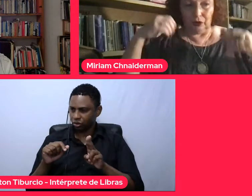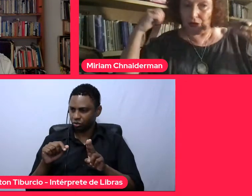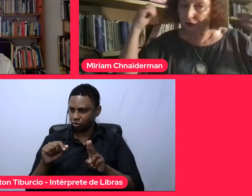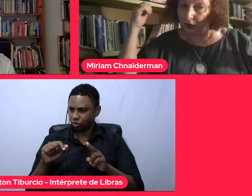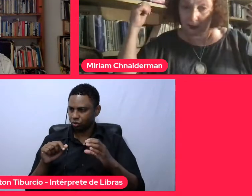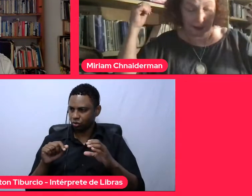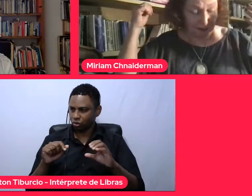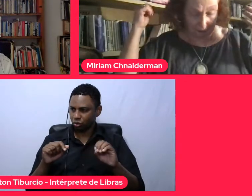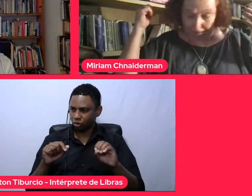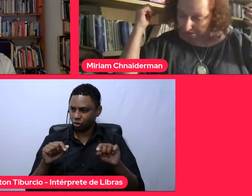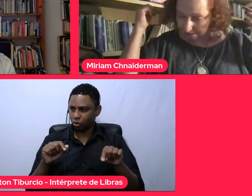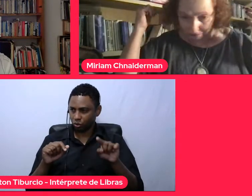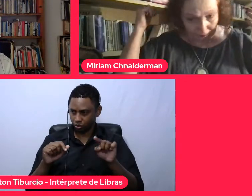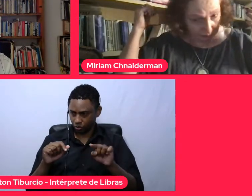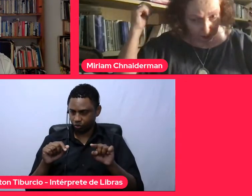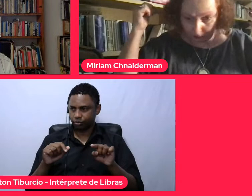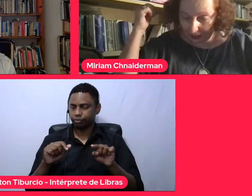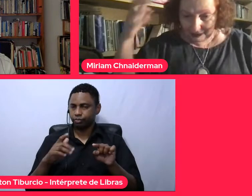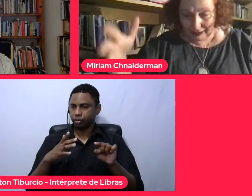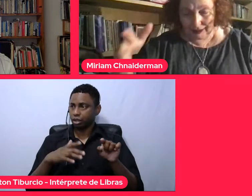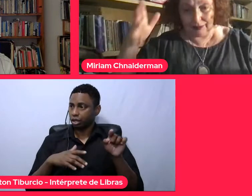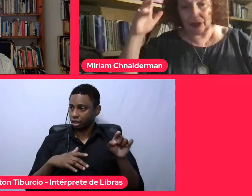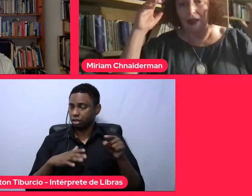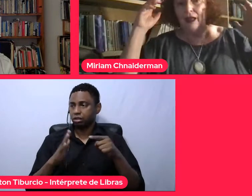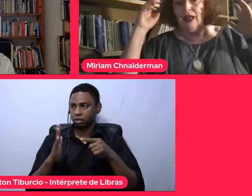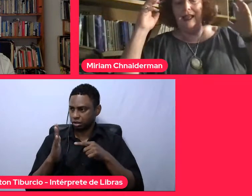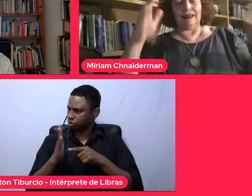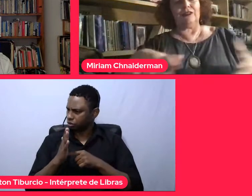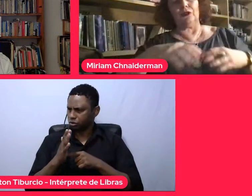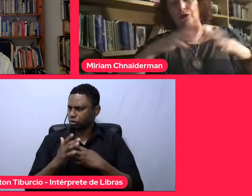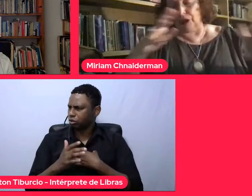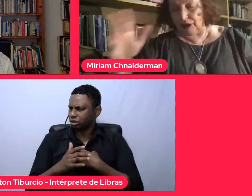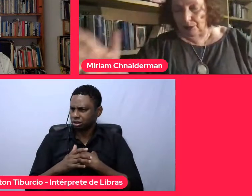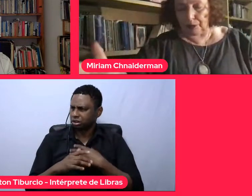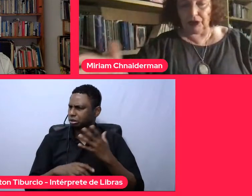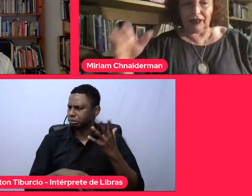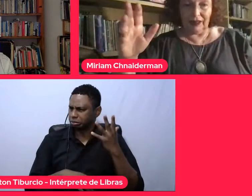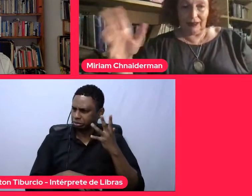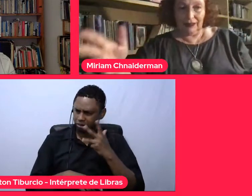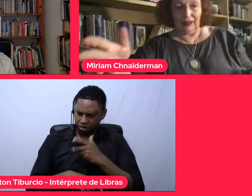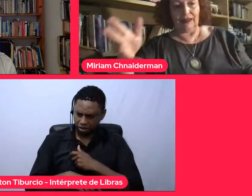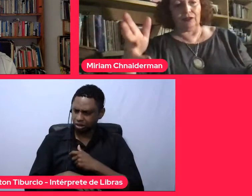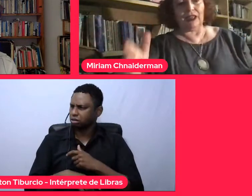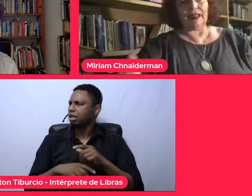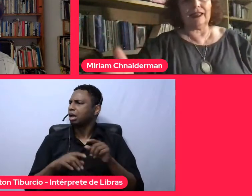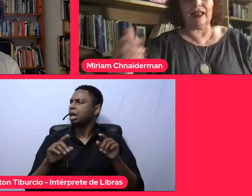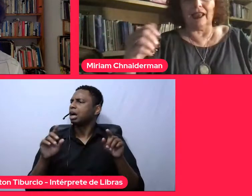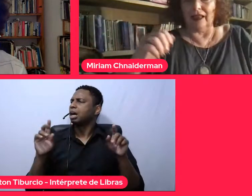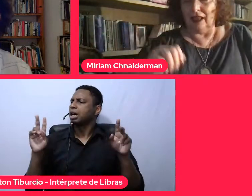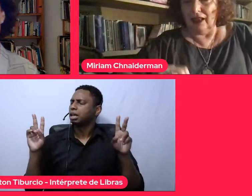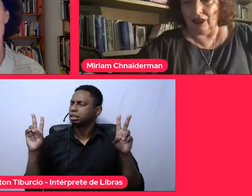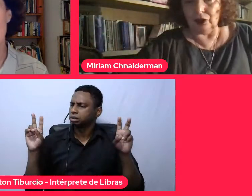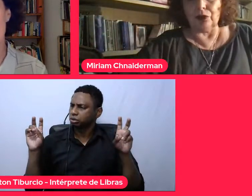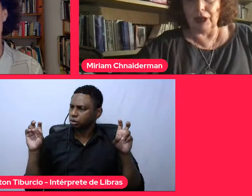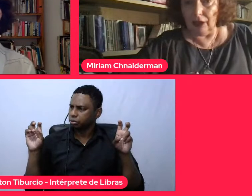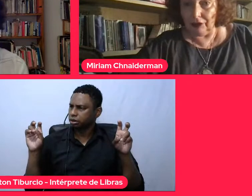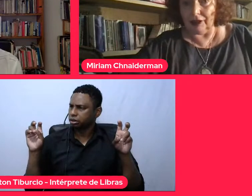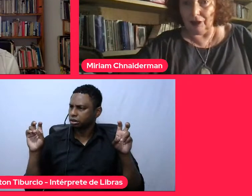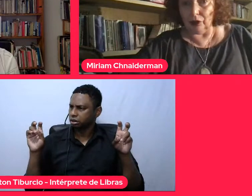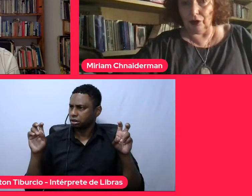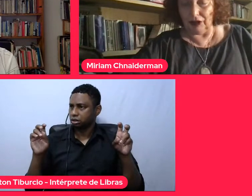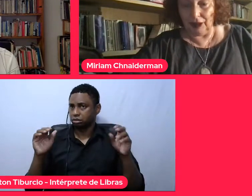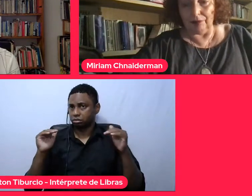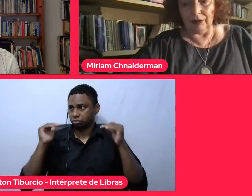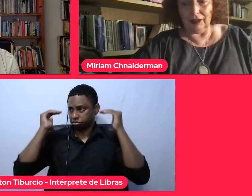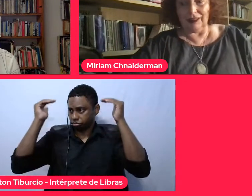denunciou de forma belíssima as estruturas de poder, etc. O que ele quer estudar,